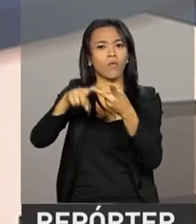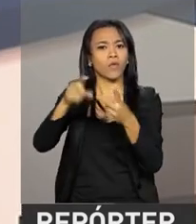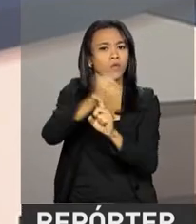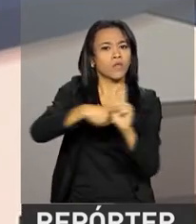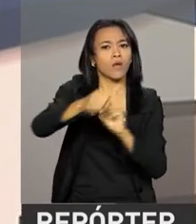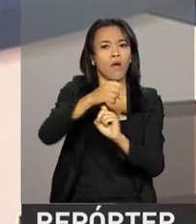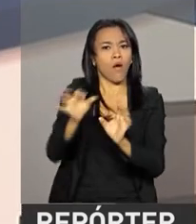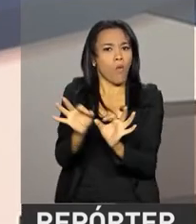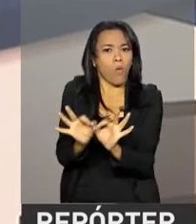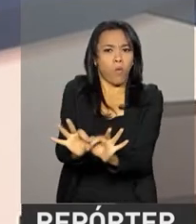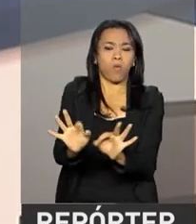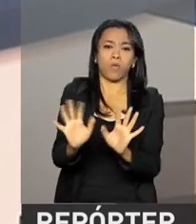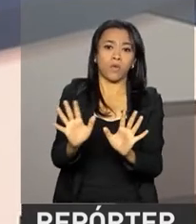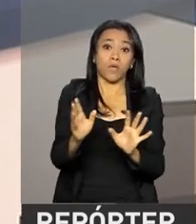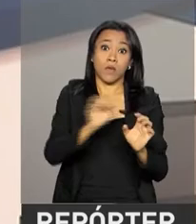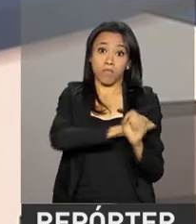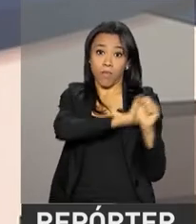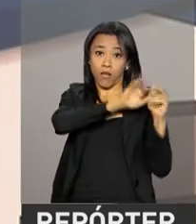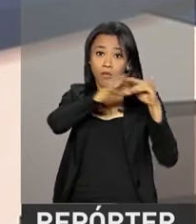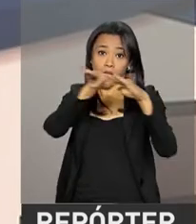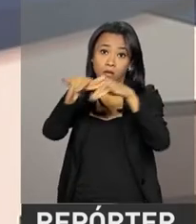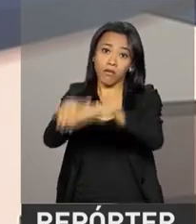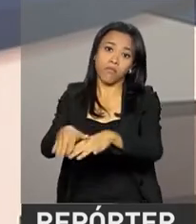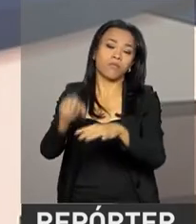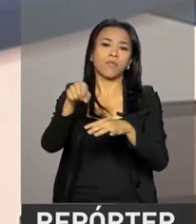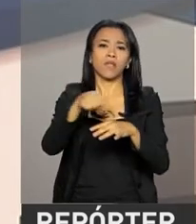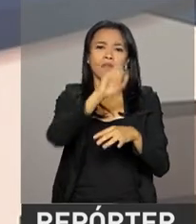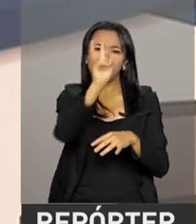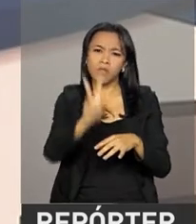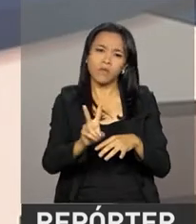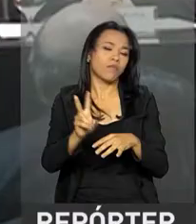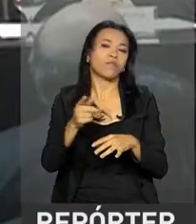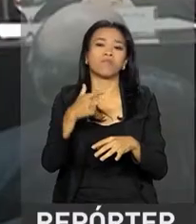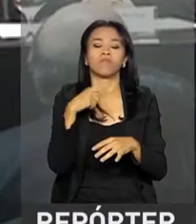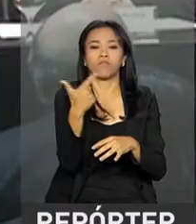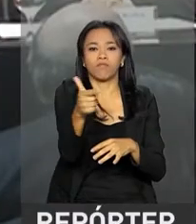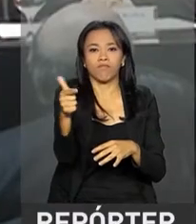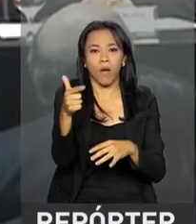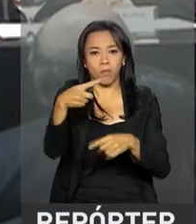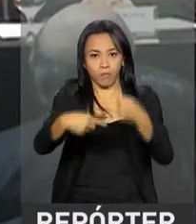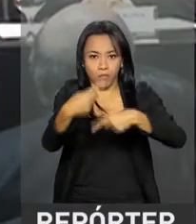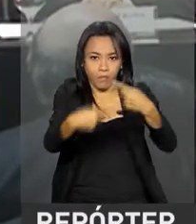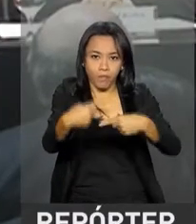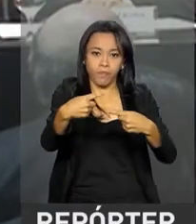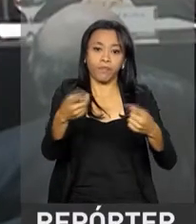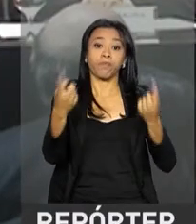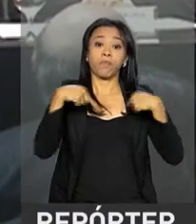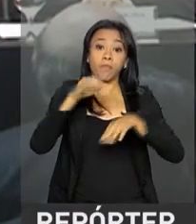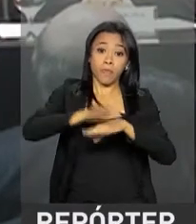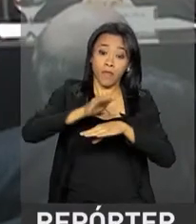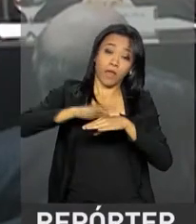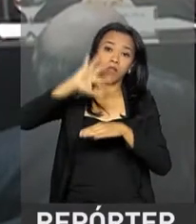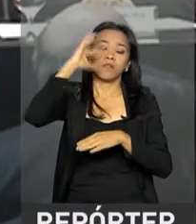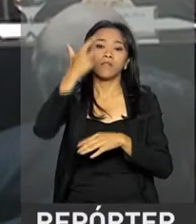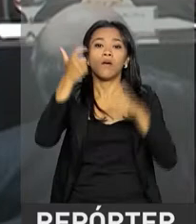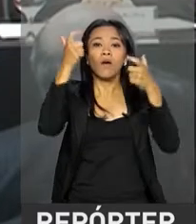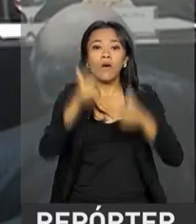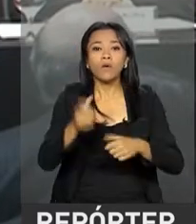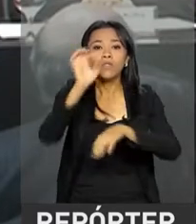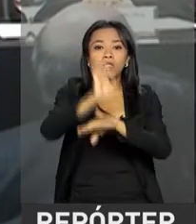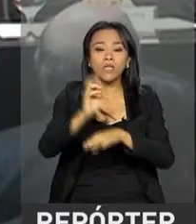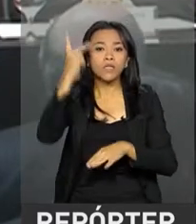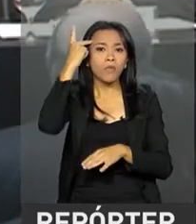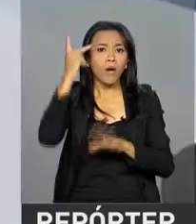haverá mudança na política migratória em relação aos cidadãos venezuelanos. De acordo com a decisão tomada em São Paulo, o fim da